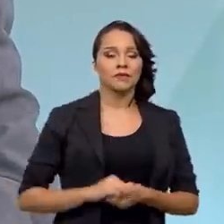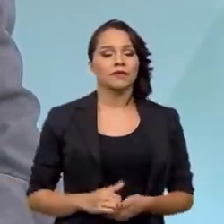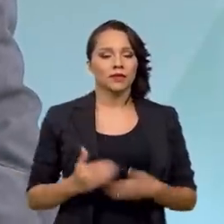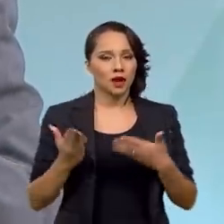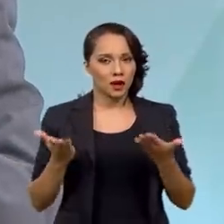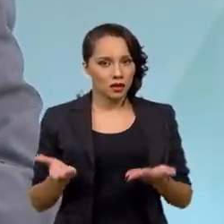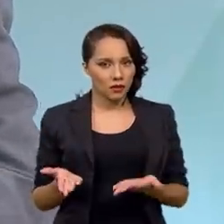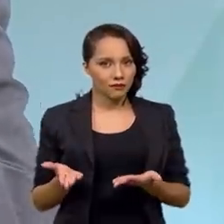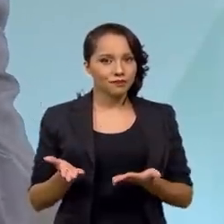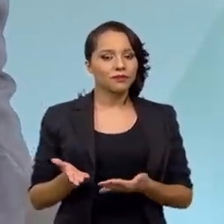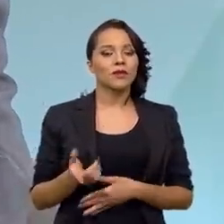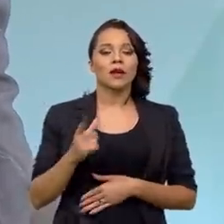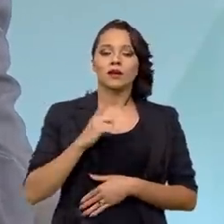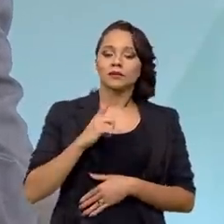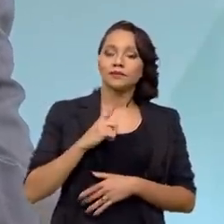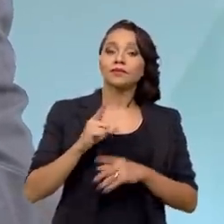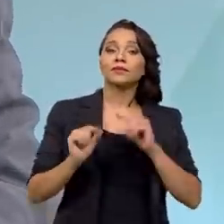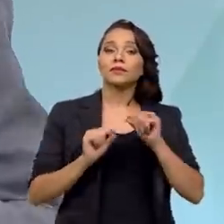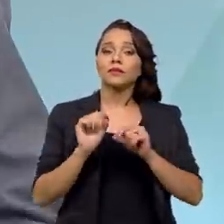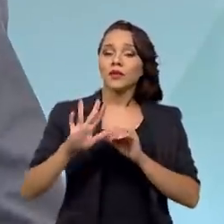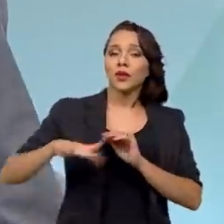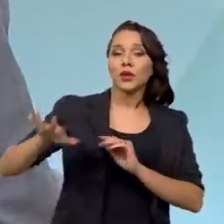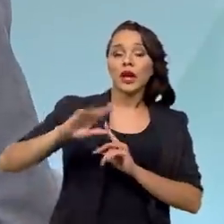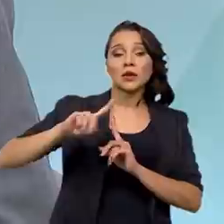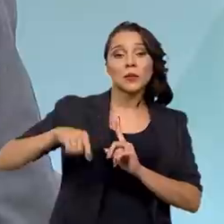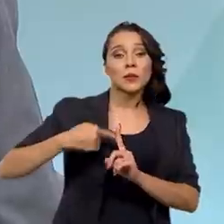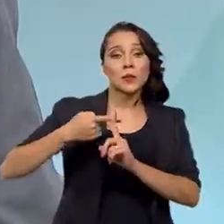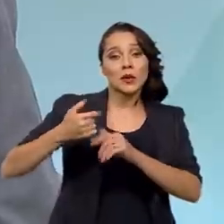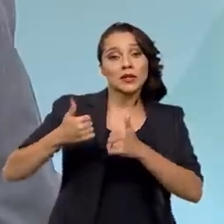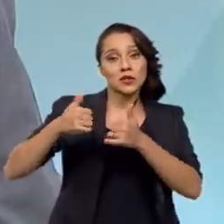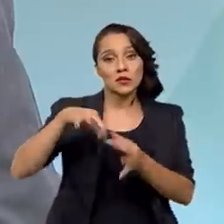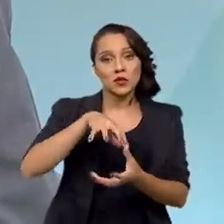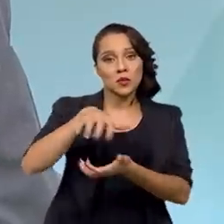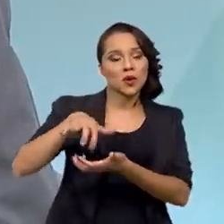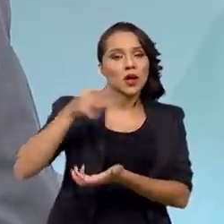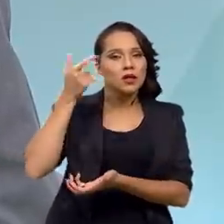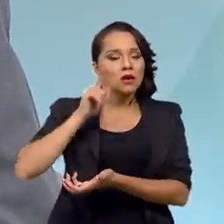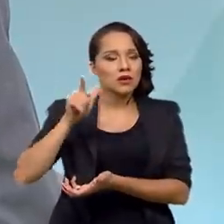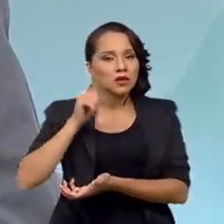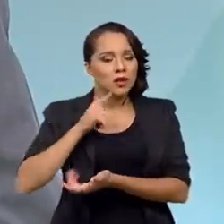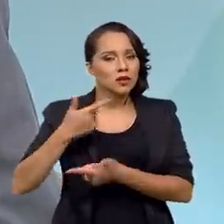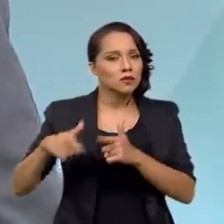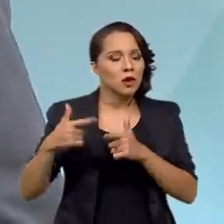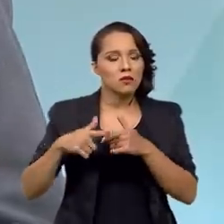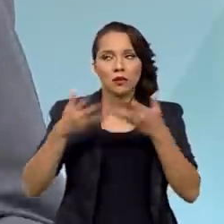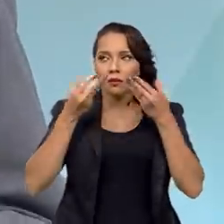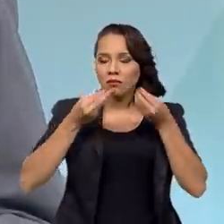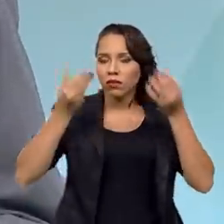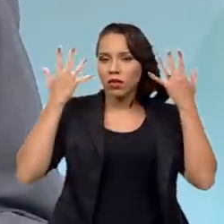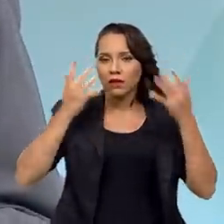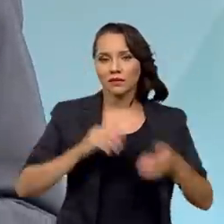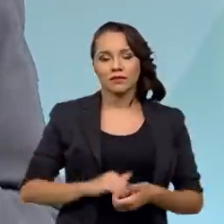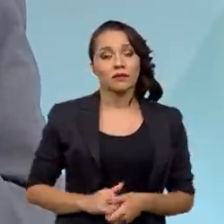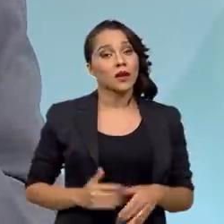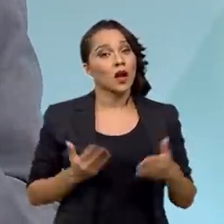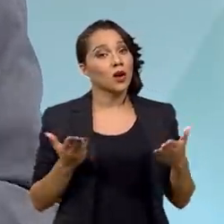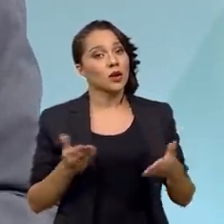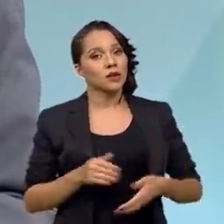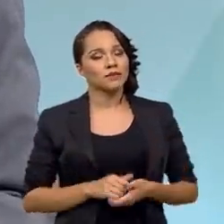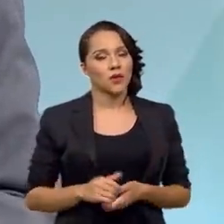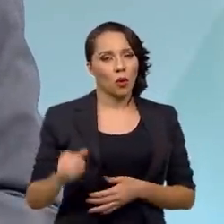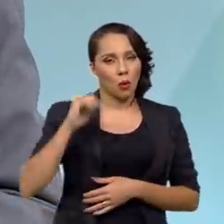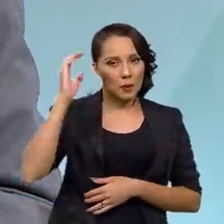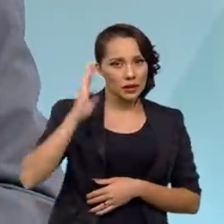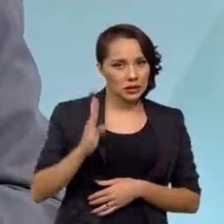nós estamos no lado positivo do mundo, que está conseguindo deixar essa crise para trás. Agora, o